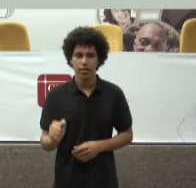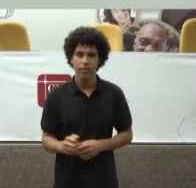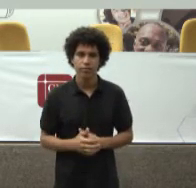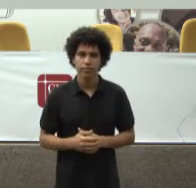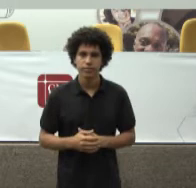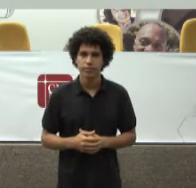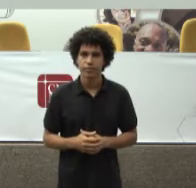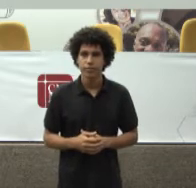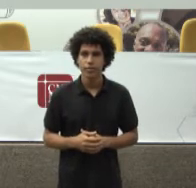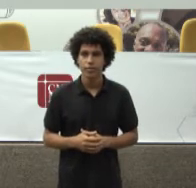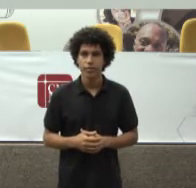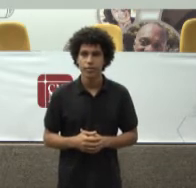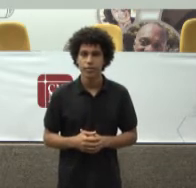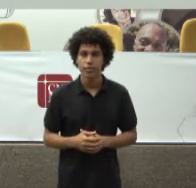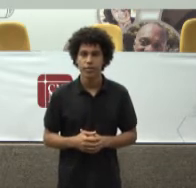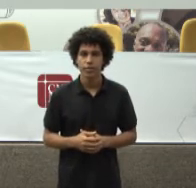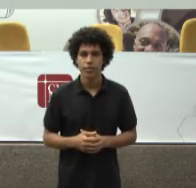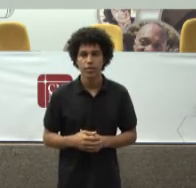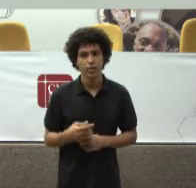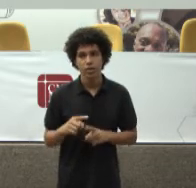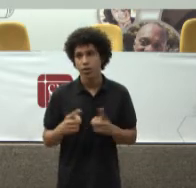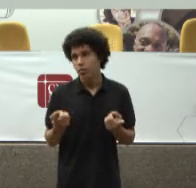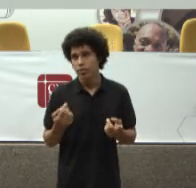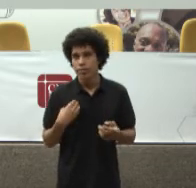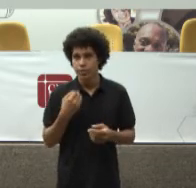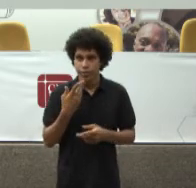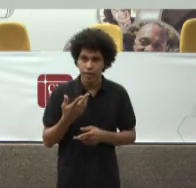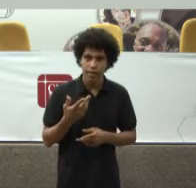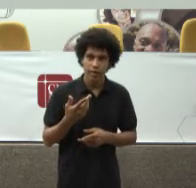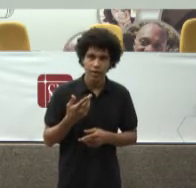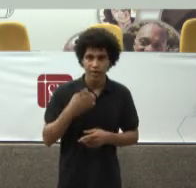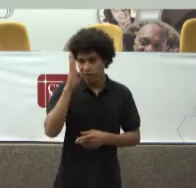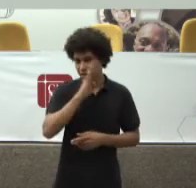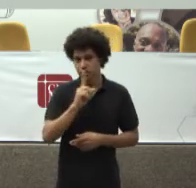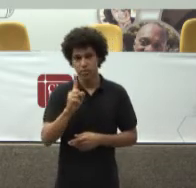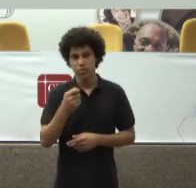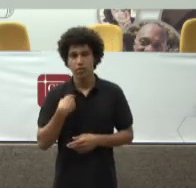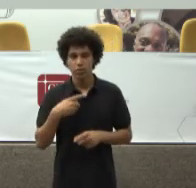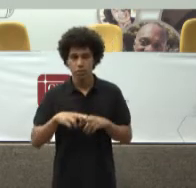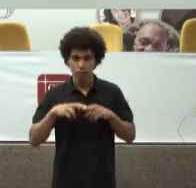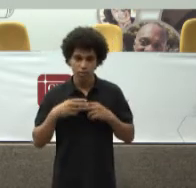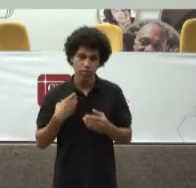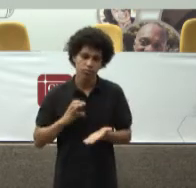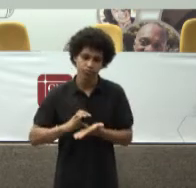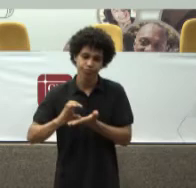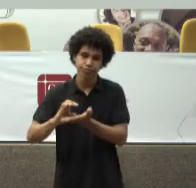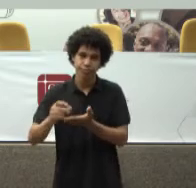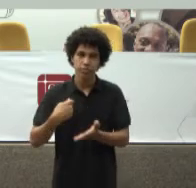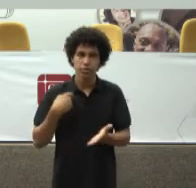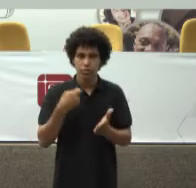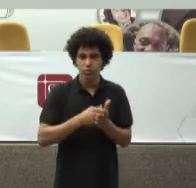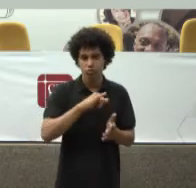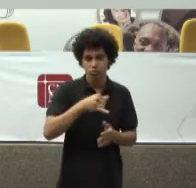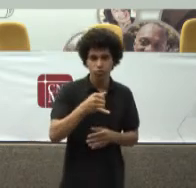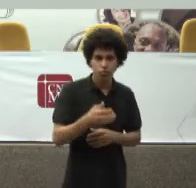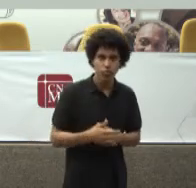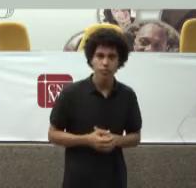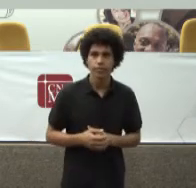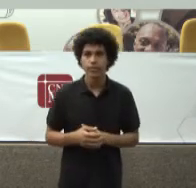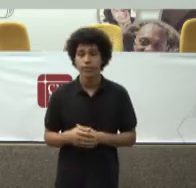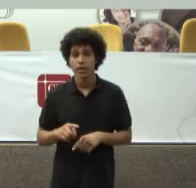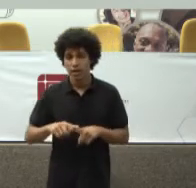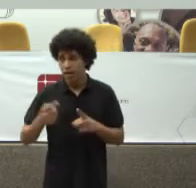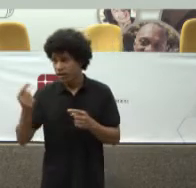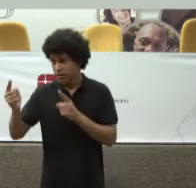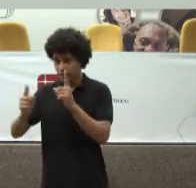Gratuita Pois muito bem Gratuita não Porque é paga Pelo Estado Pois muito bem Naquelas cidades Em que há